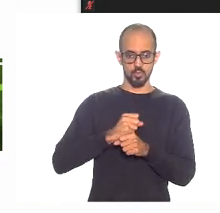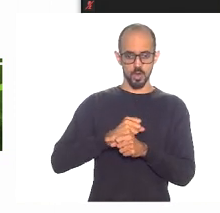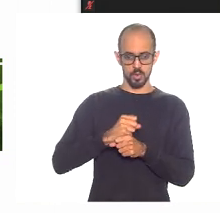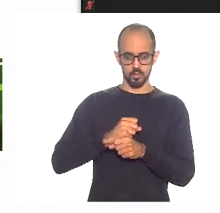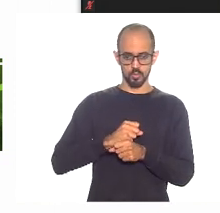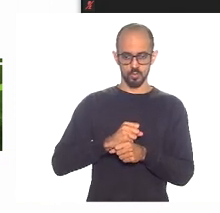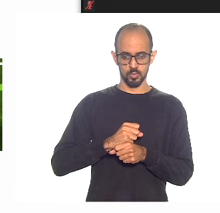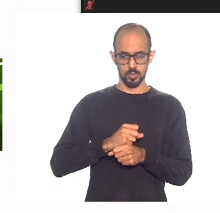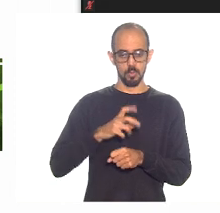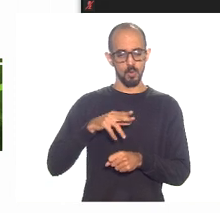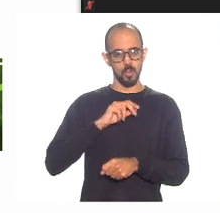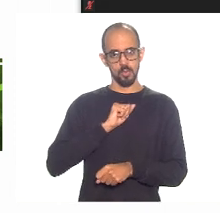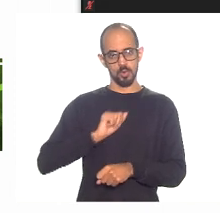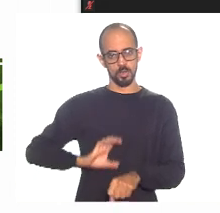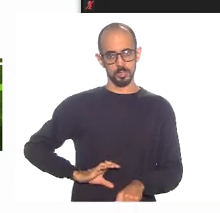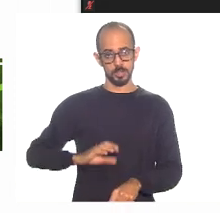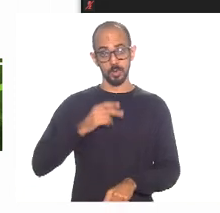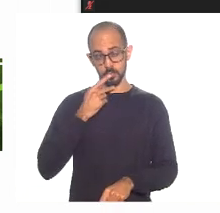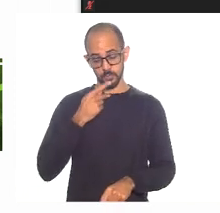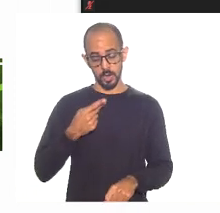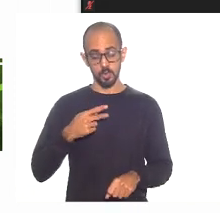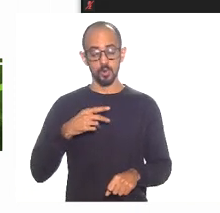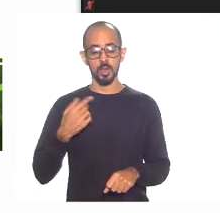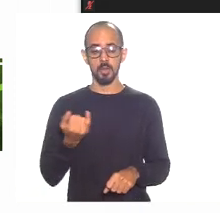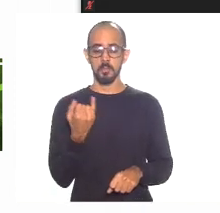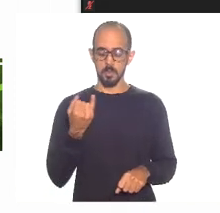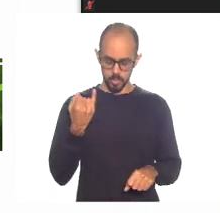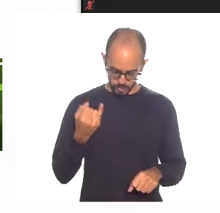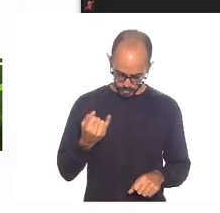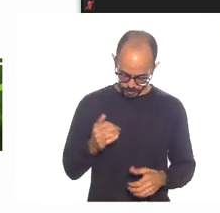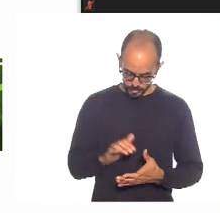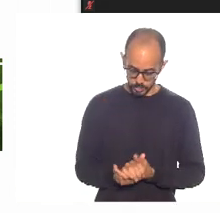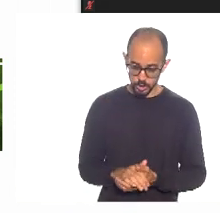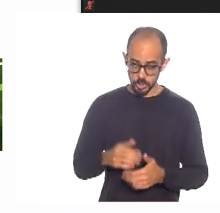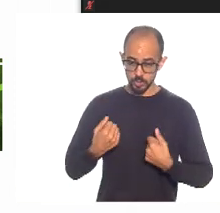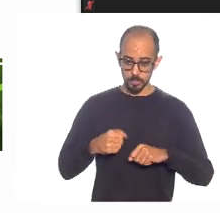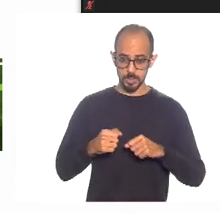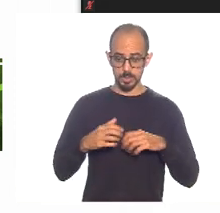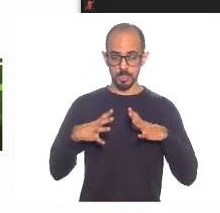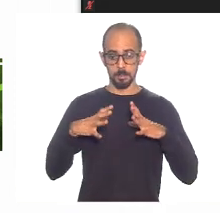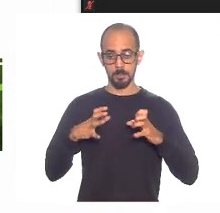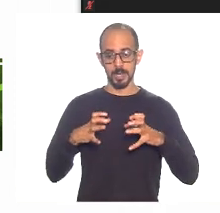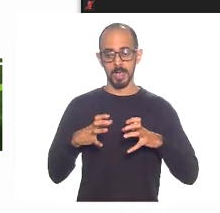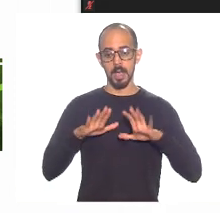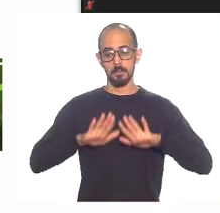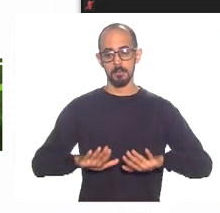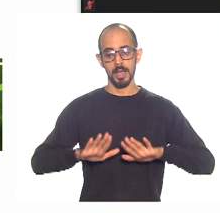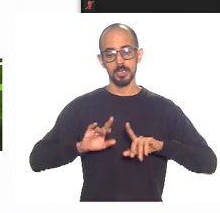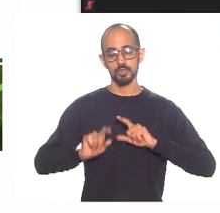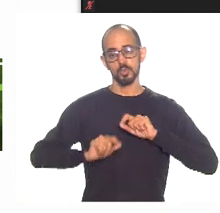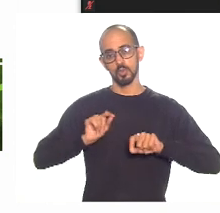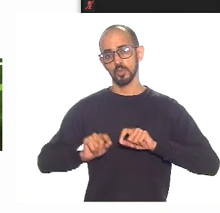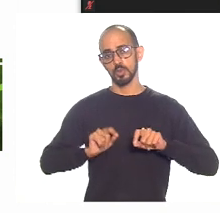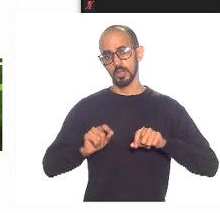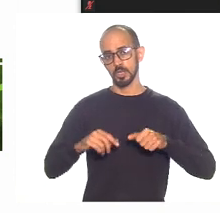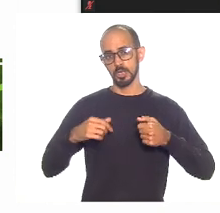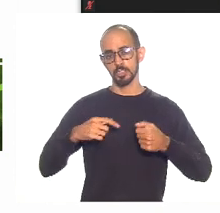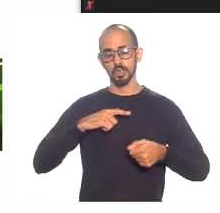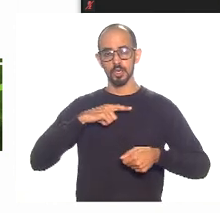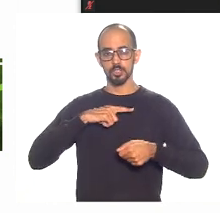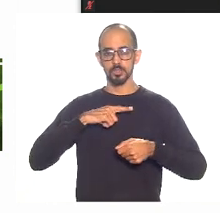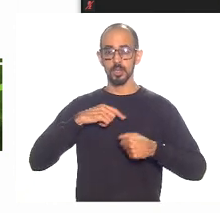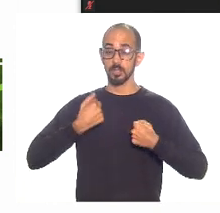trabalhos. Então, realmente, é uma coisa importante. que a tem que brigar pelo acordo, mas tem que brigar pelo acordo com uma série de